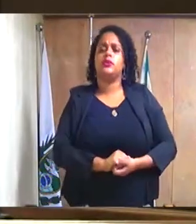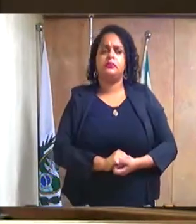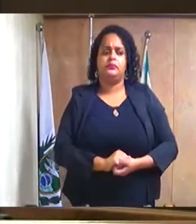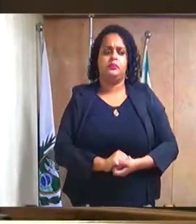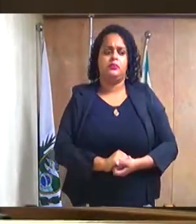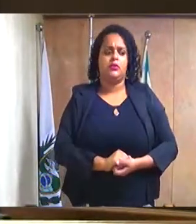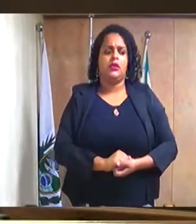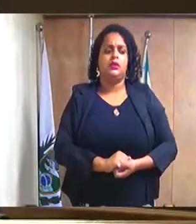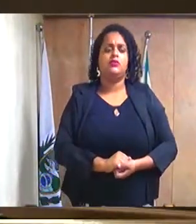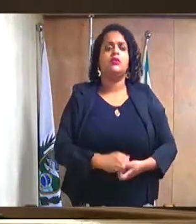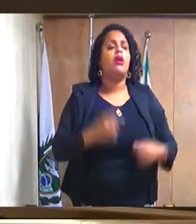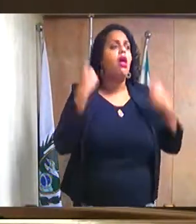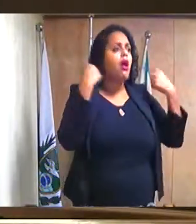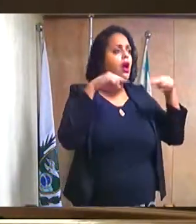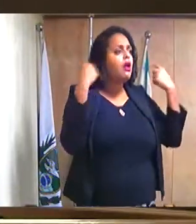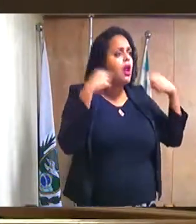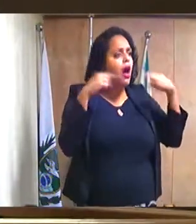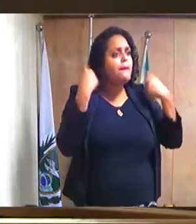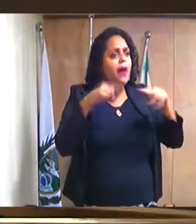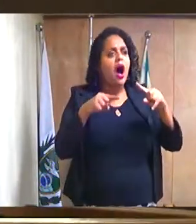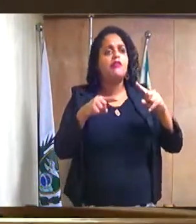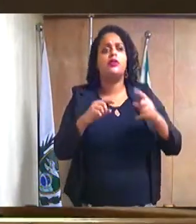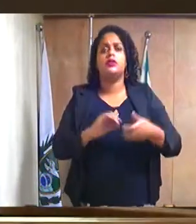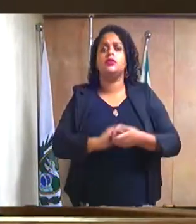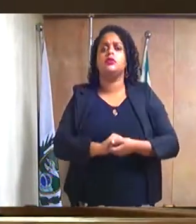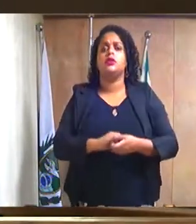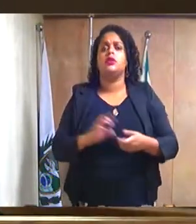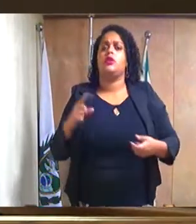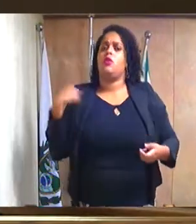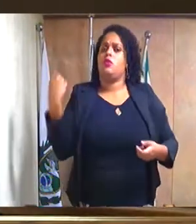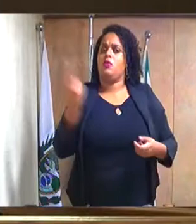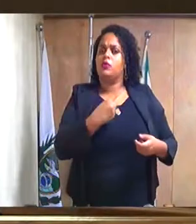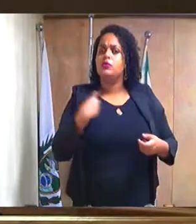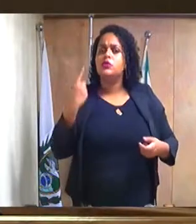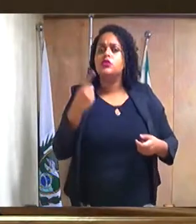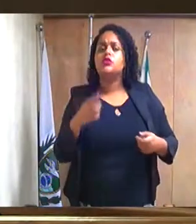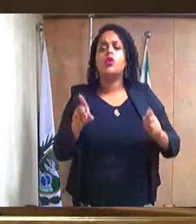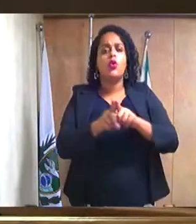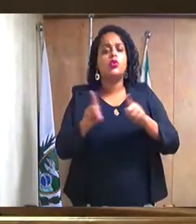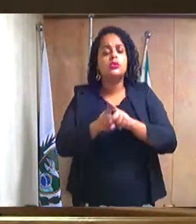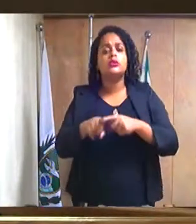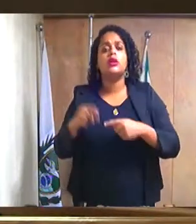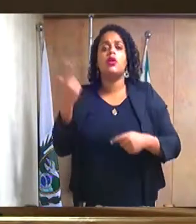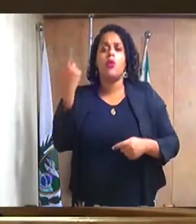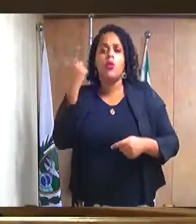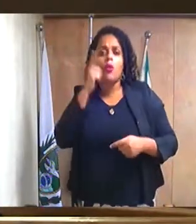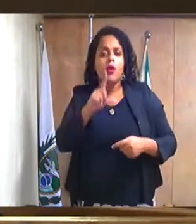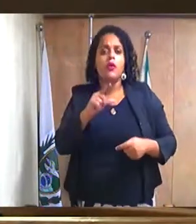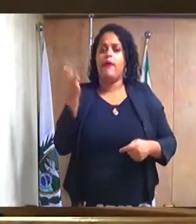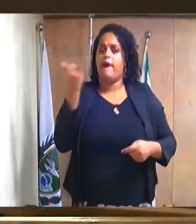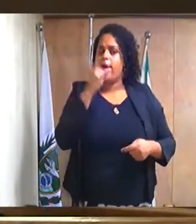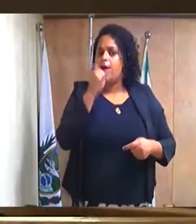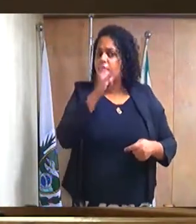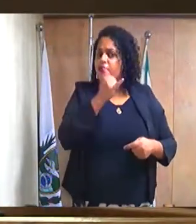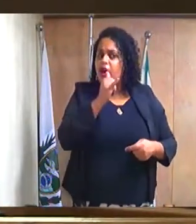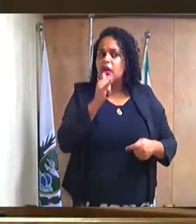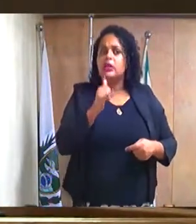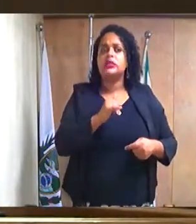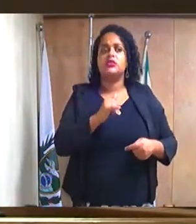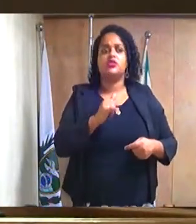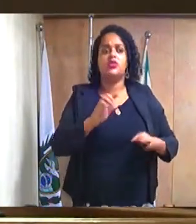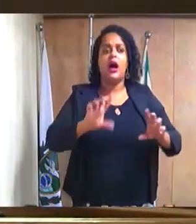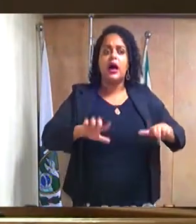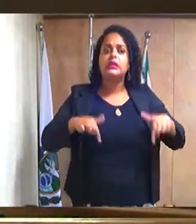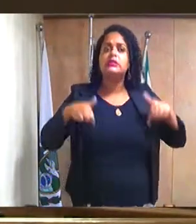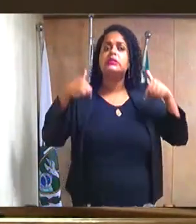criticavam a atitude dele, pois ele colocou energia, teve várias ações contra ele,